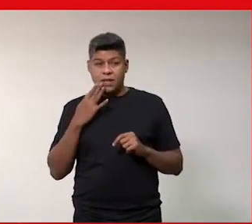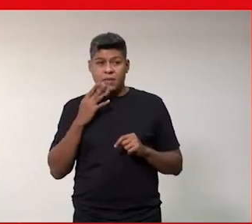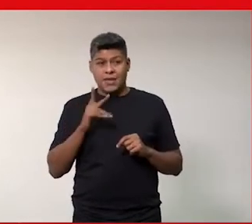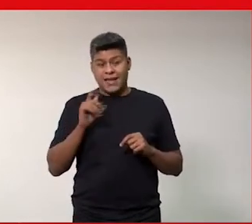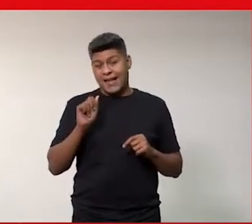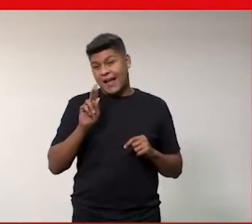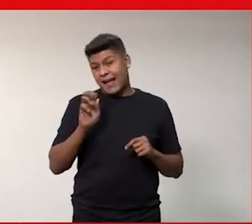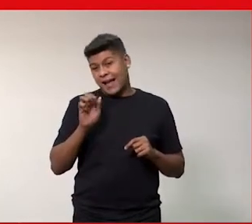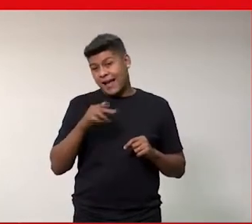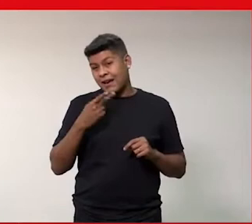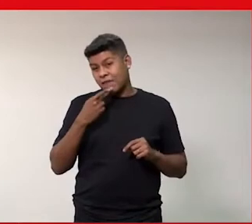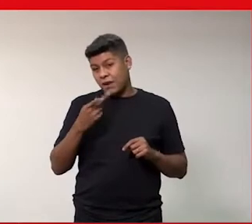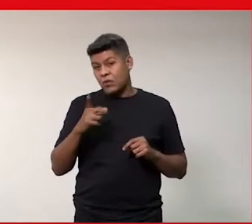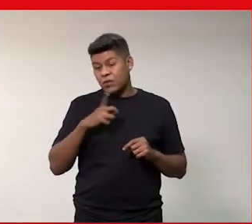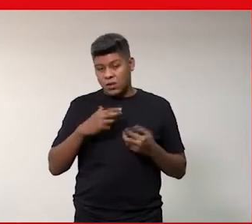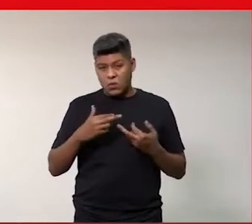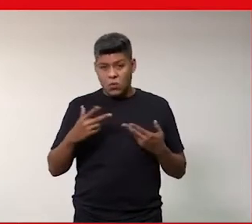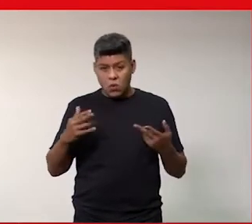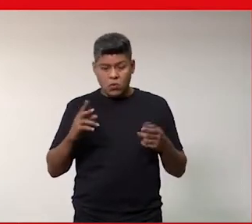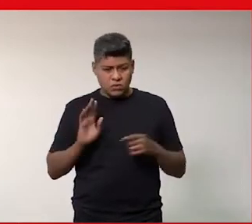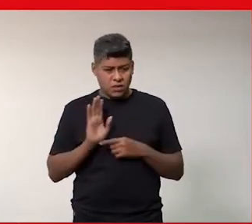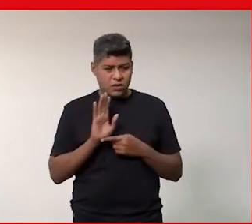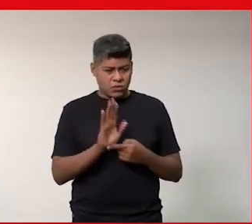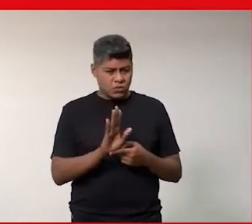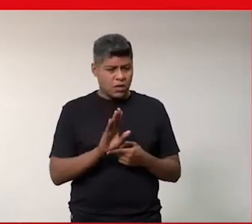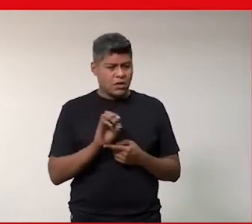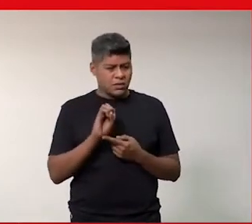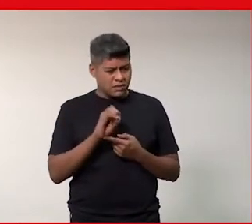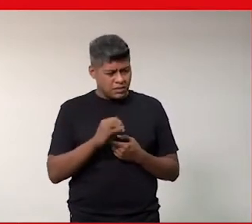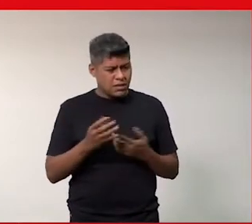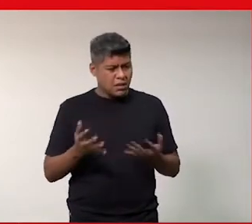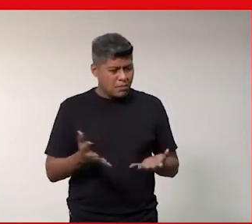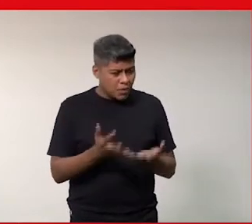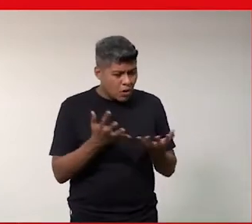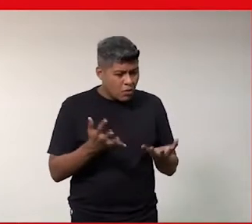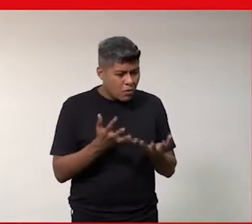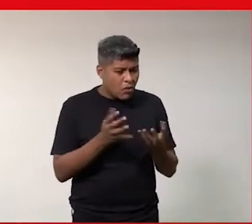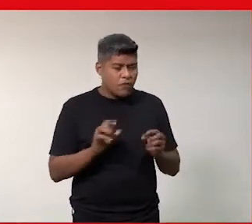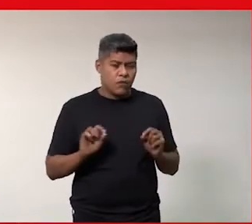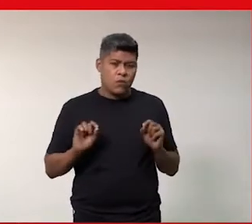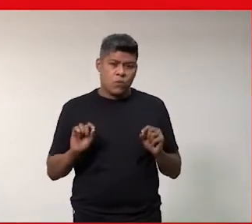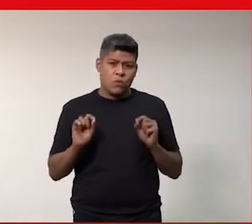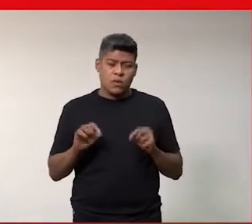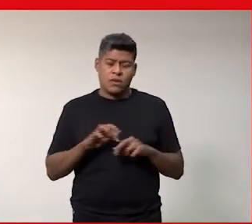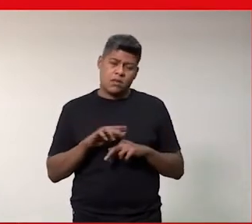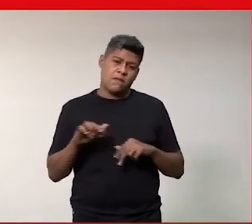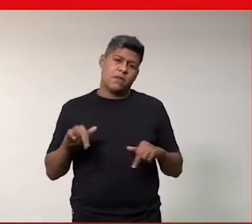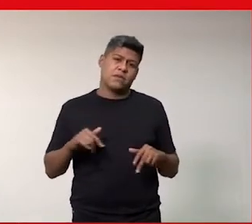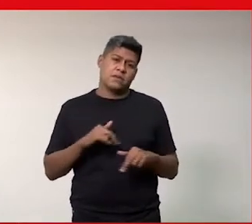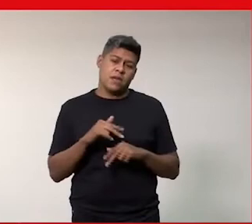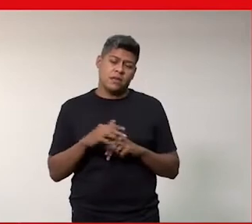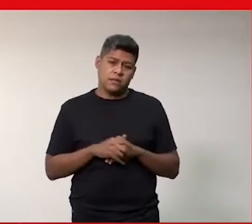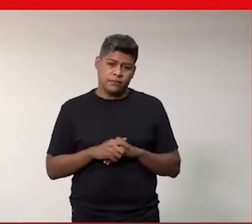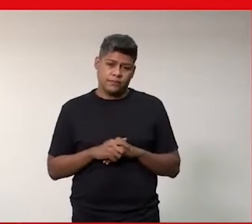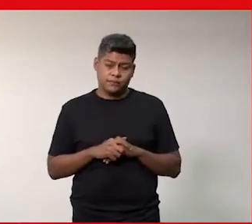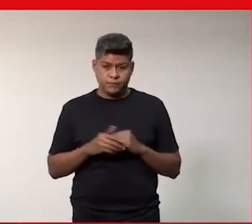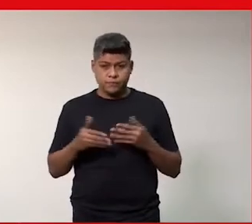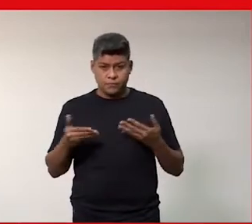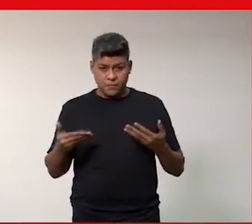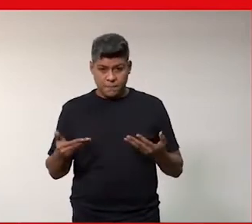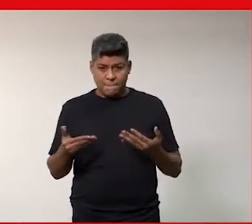falou é justamente isso, tem bônus para executivos que promovem a diversidade. Então,